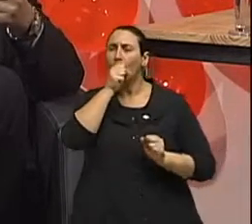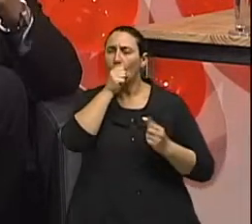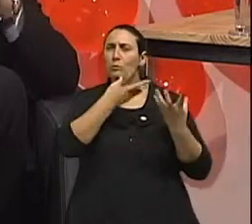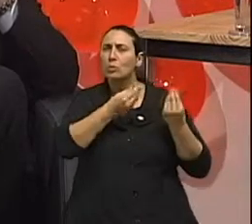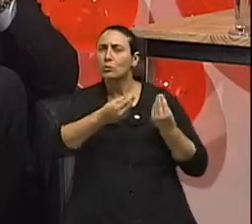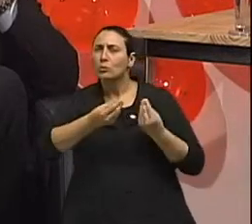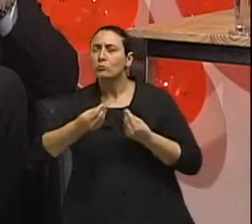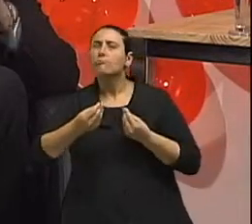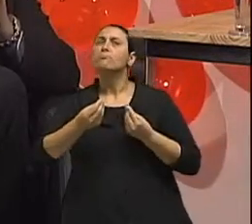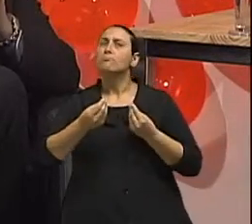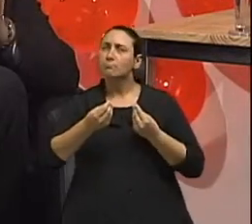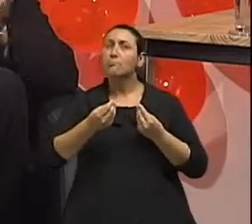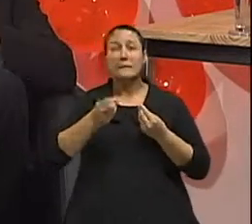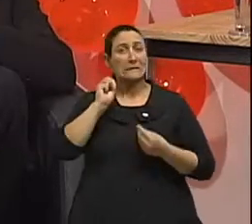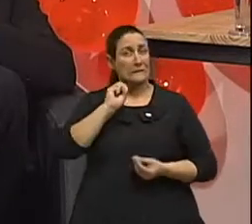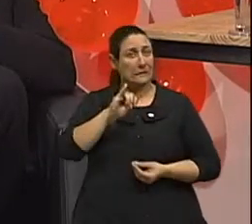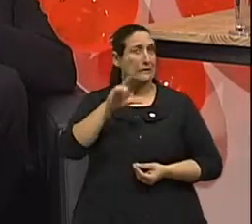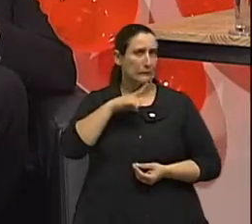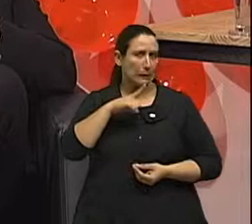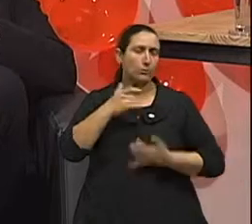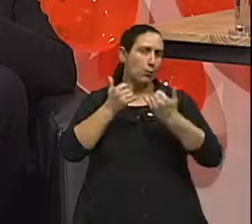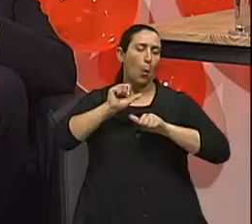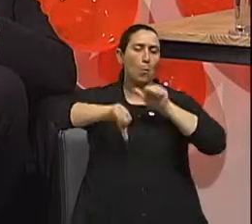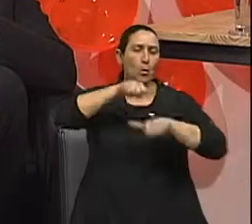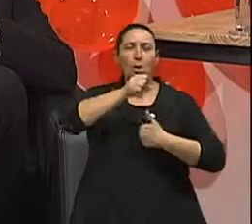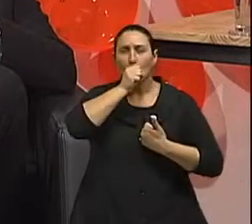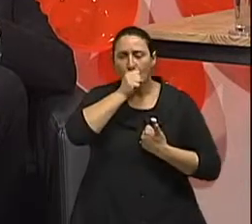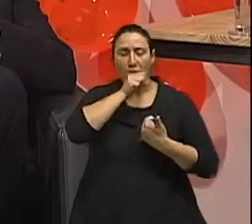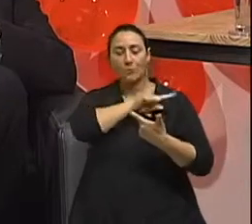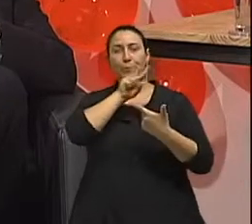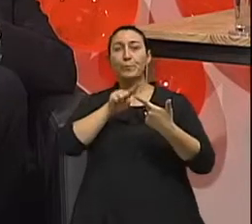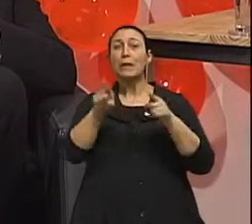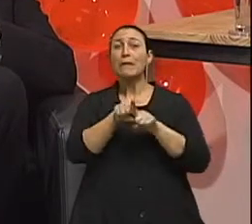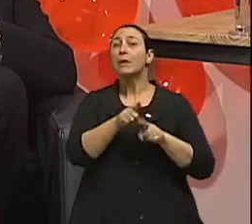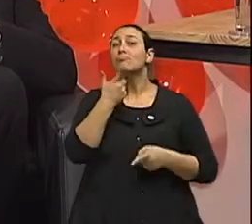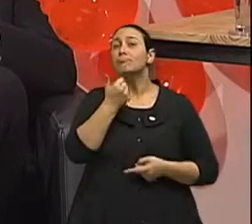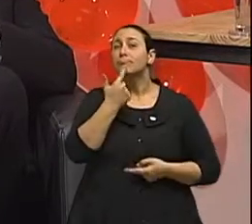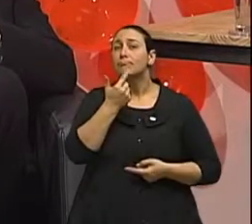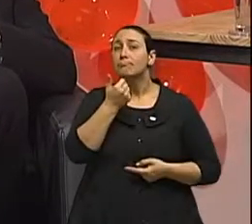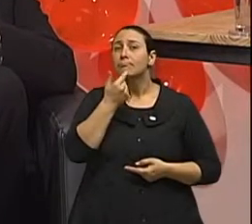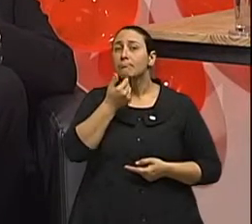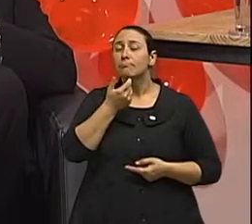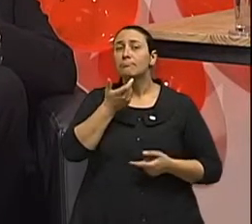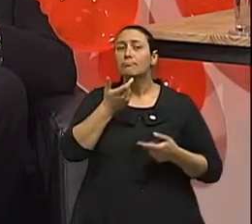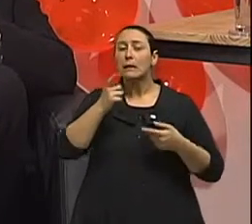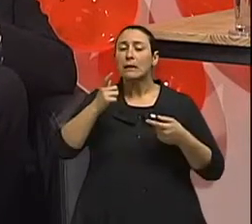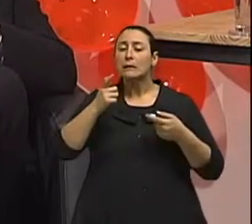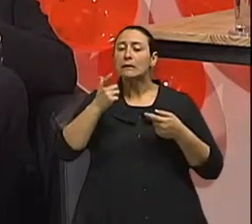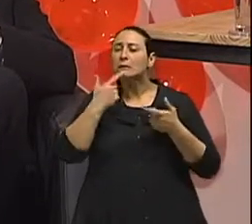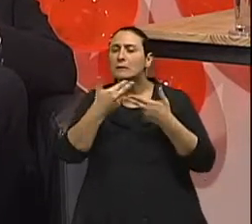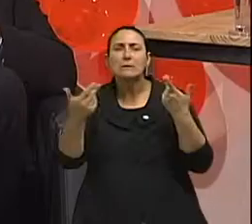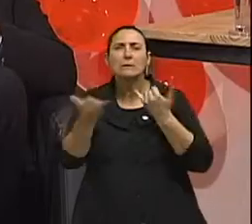sintomas, mas se surgirem sintomas como mudança de tosse, sangramento, nenhum tipo de sangramento é normal,